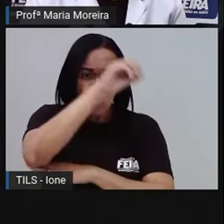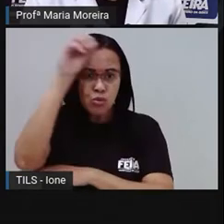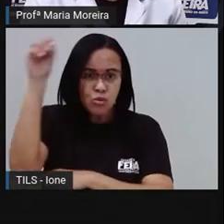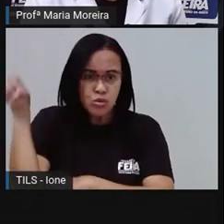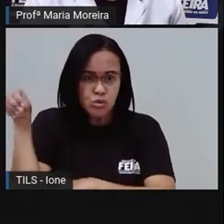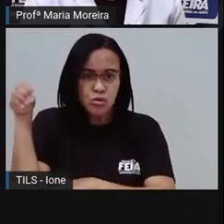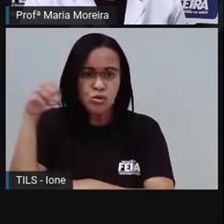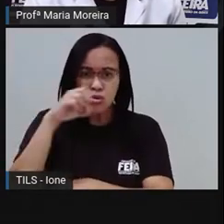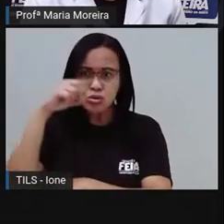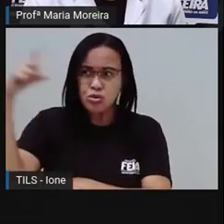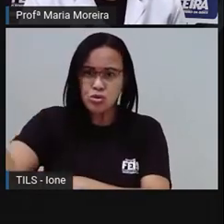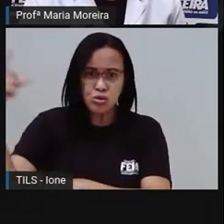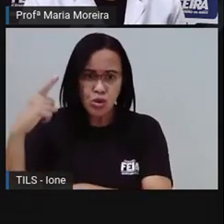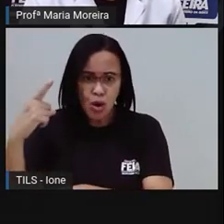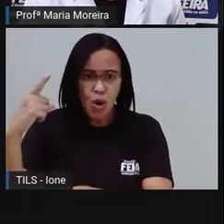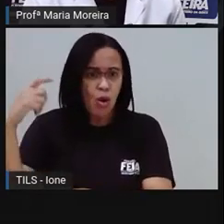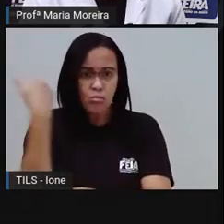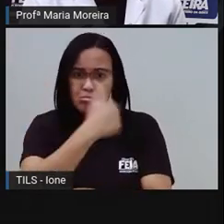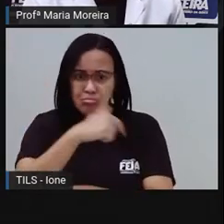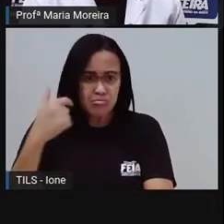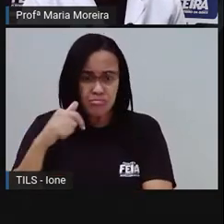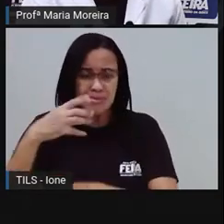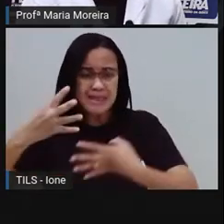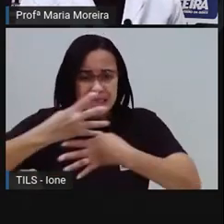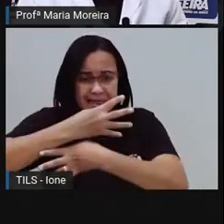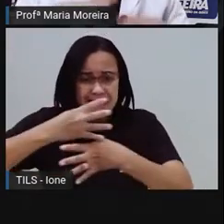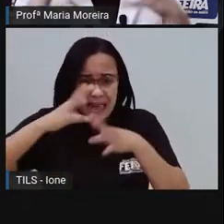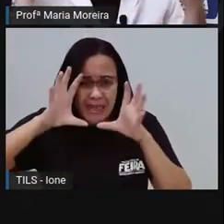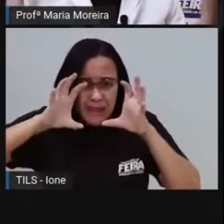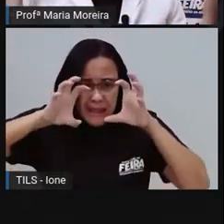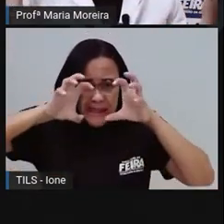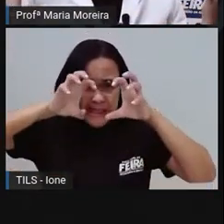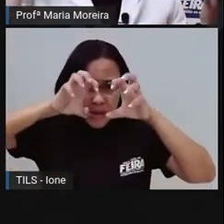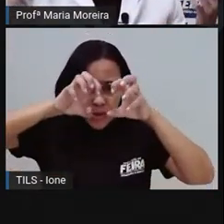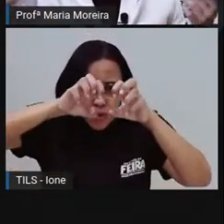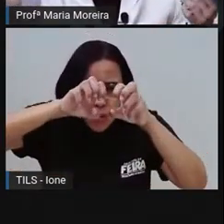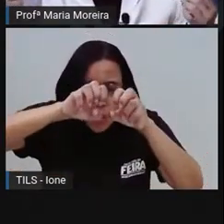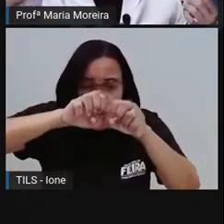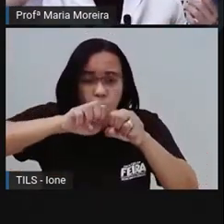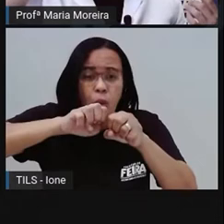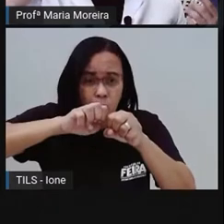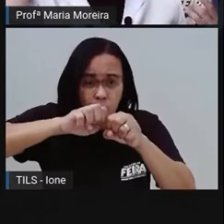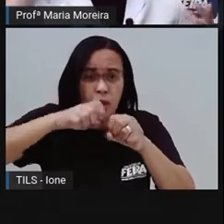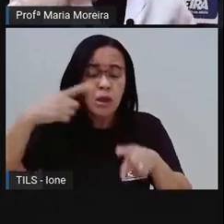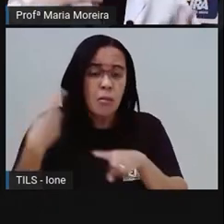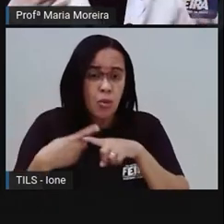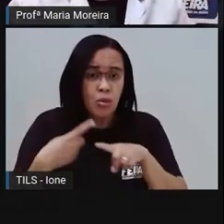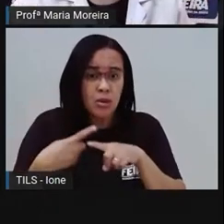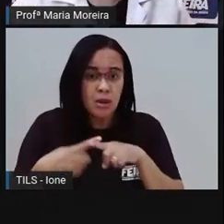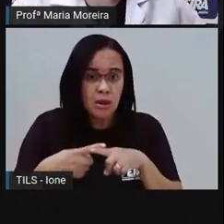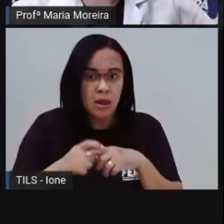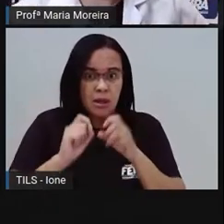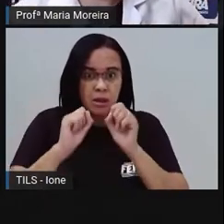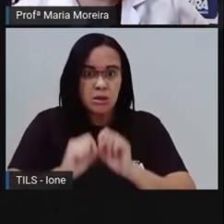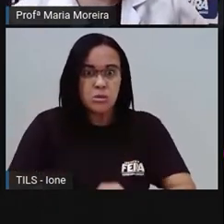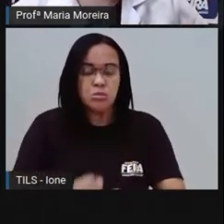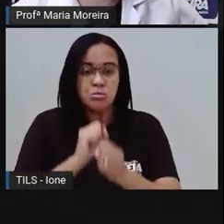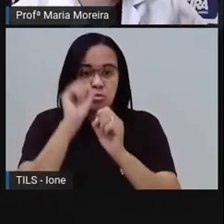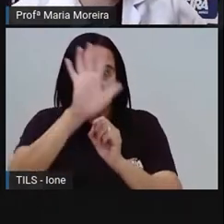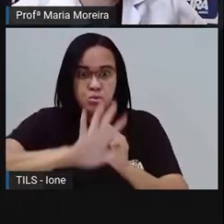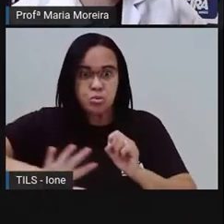Escura mesmo sendo de dia. Mas não foi nenhum fenômeno, né? Natural. Foi o quê? Poluição.